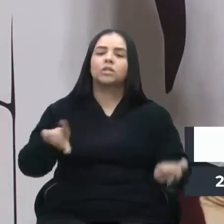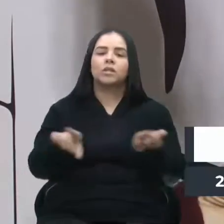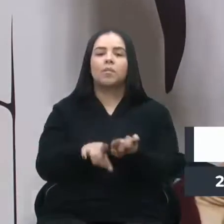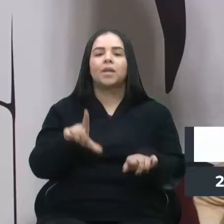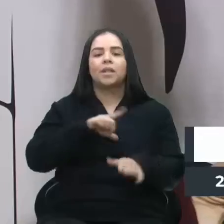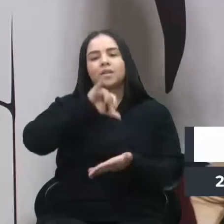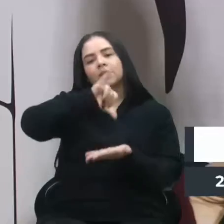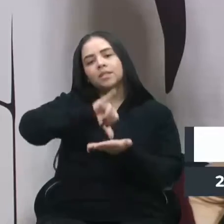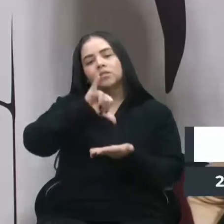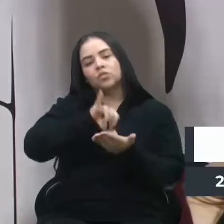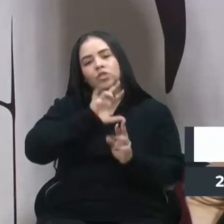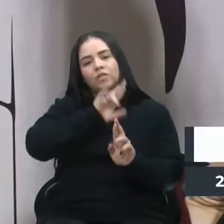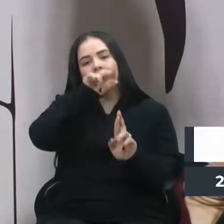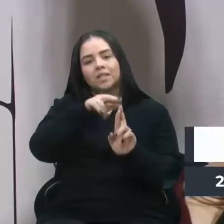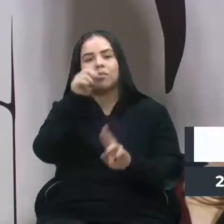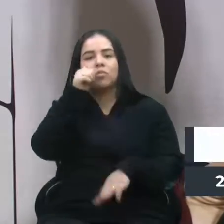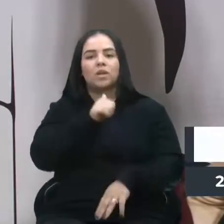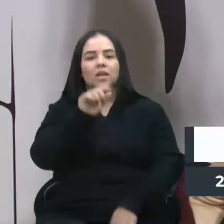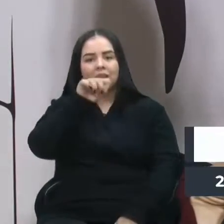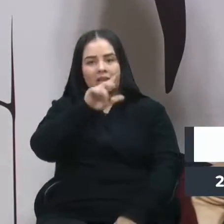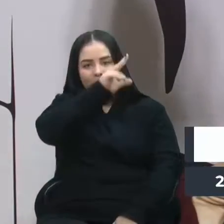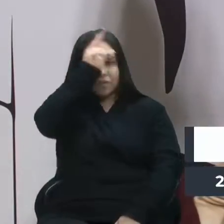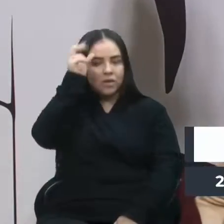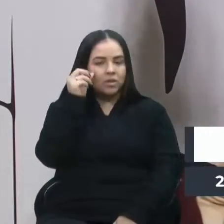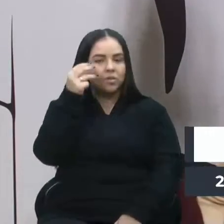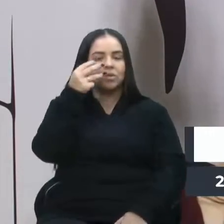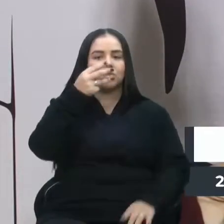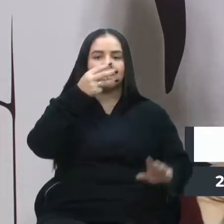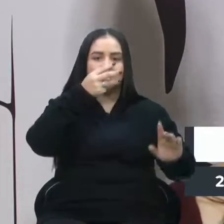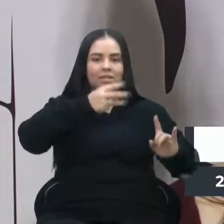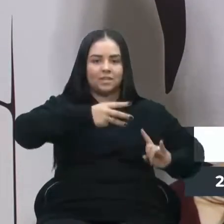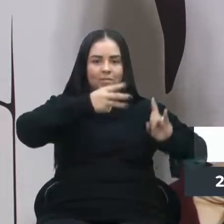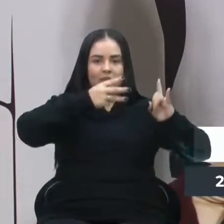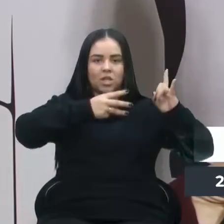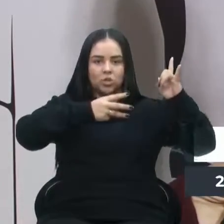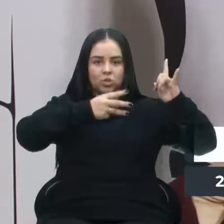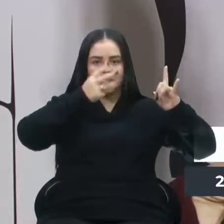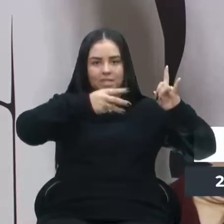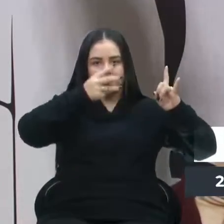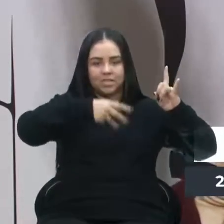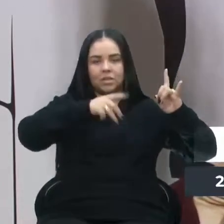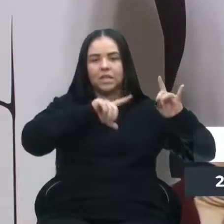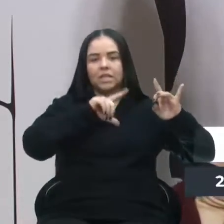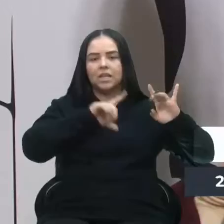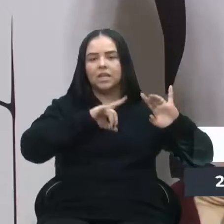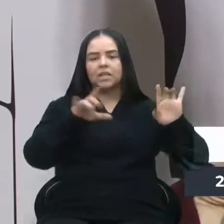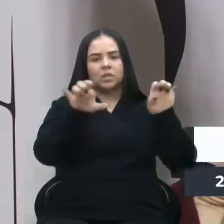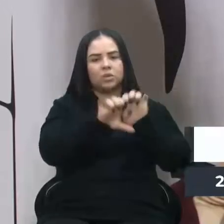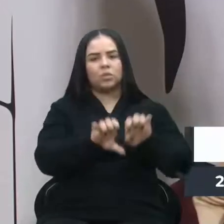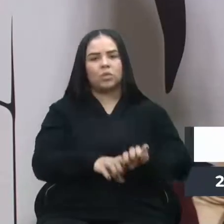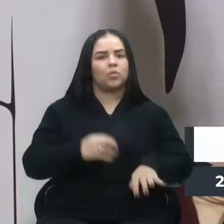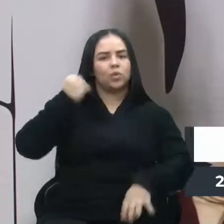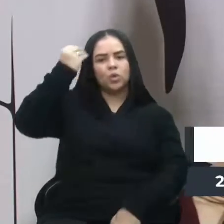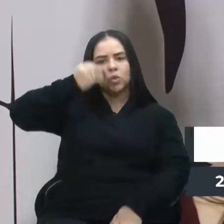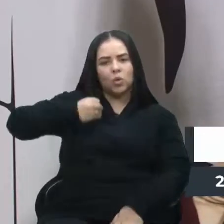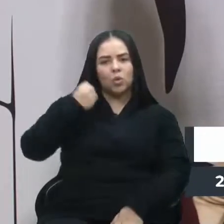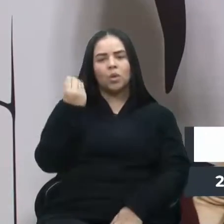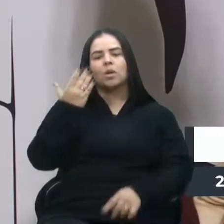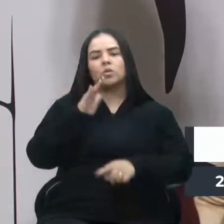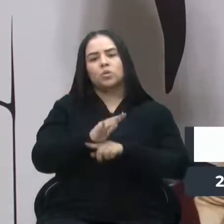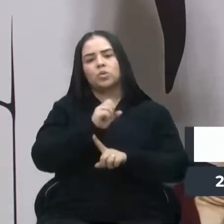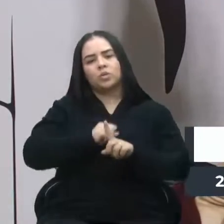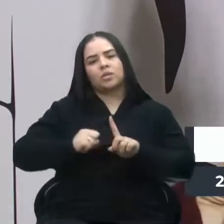Referência para a Mulher, que fica aqui na Prefeitura, no terceiro andar, onde a gente conta com uma estrutura de psicóloga, assistente social,